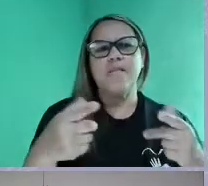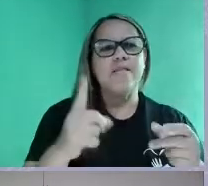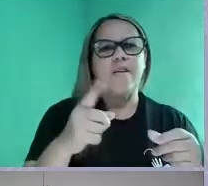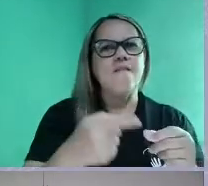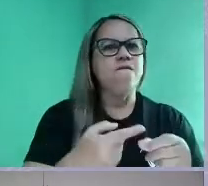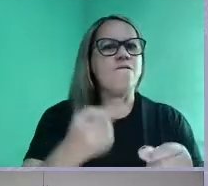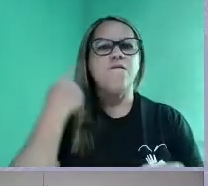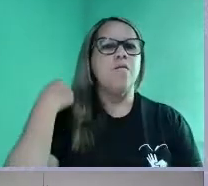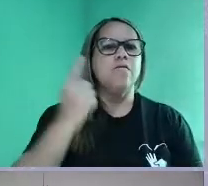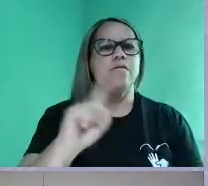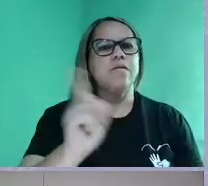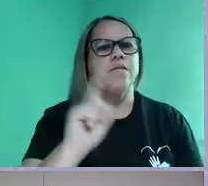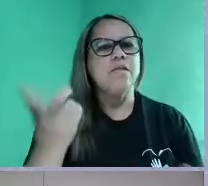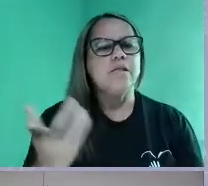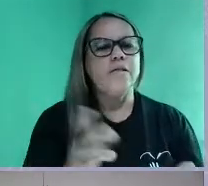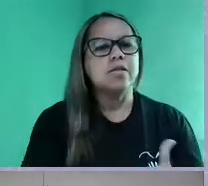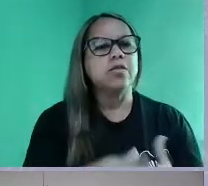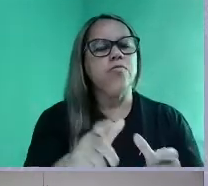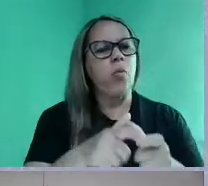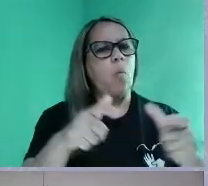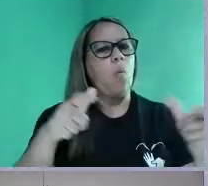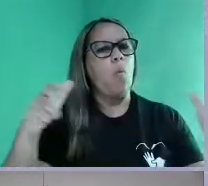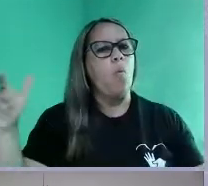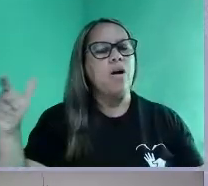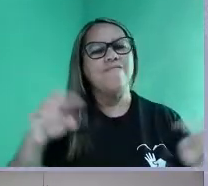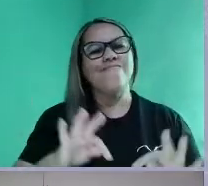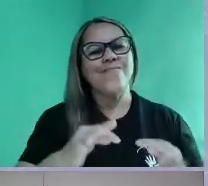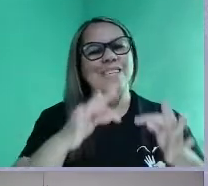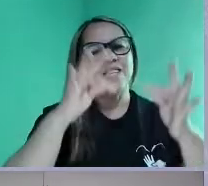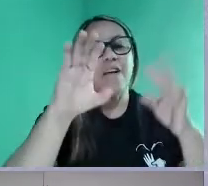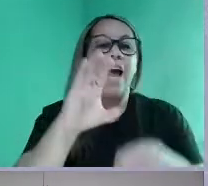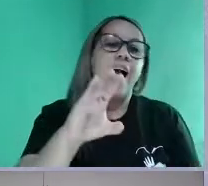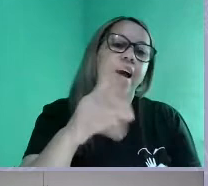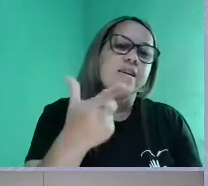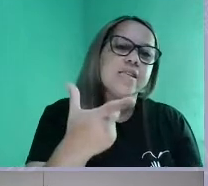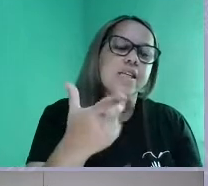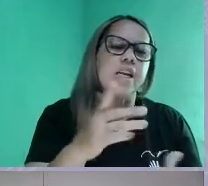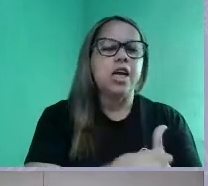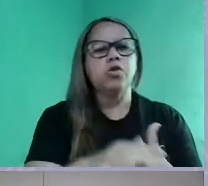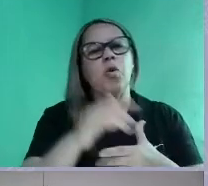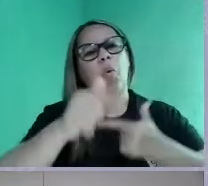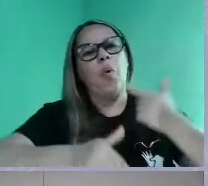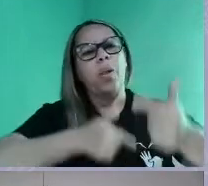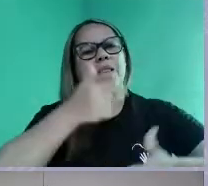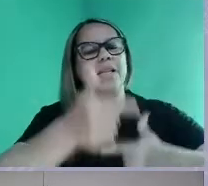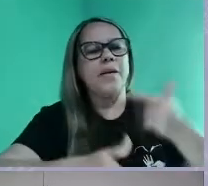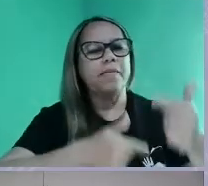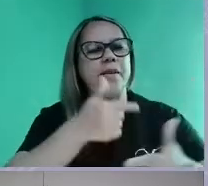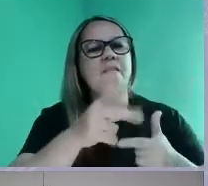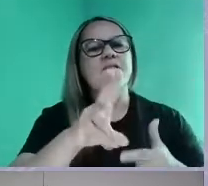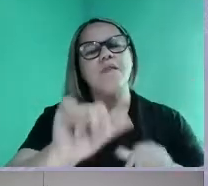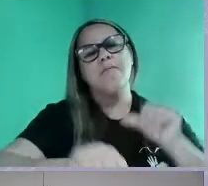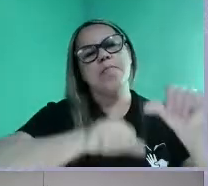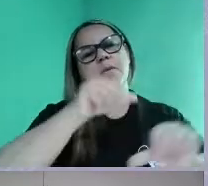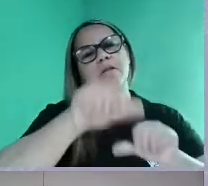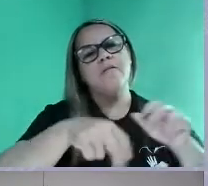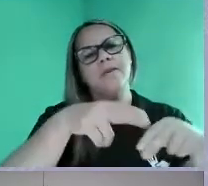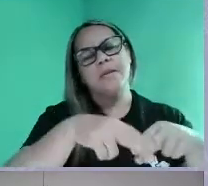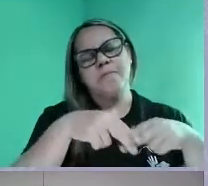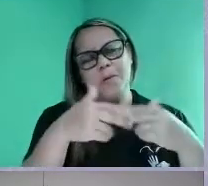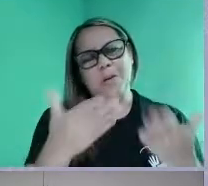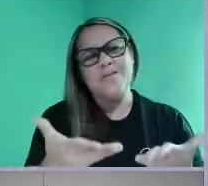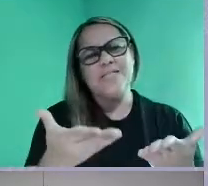Estamos realmente em plena expansão tecnológica e é óbvio que o trabalho, né? Vai modificar por conta disso,